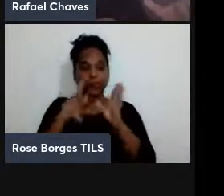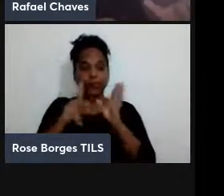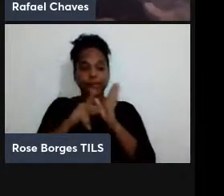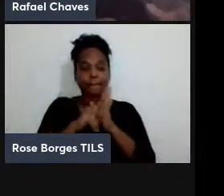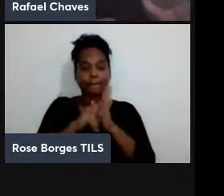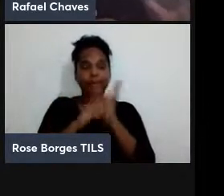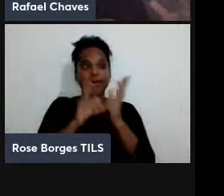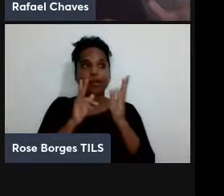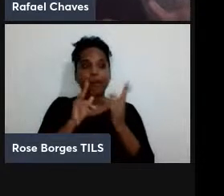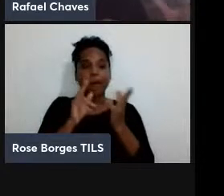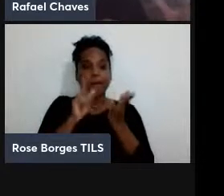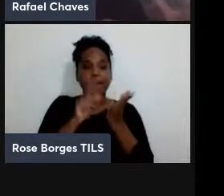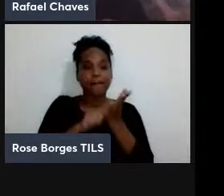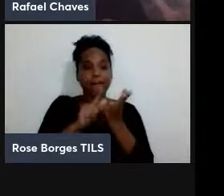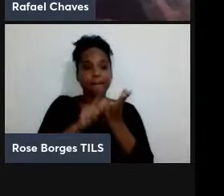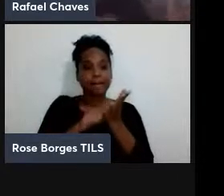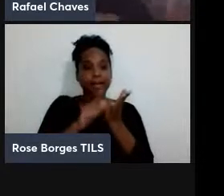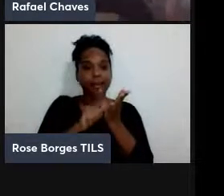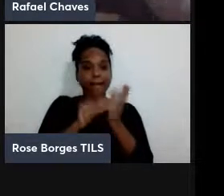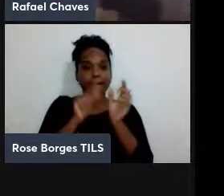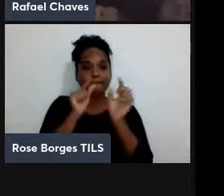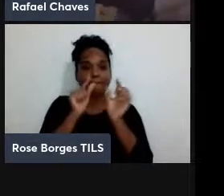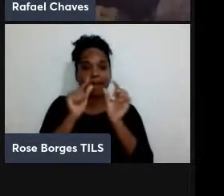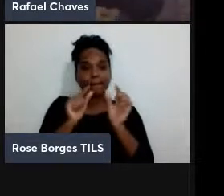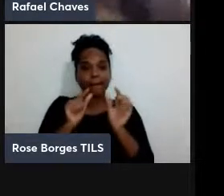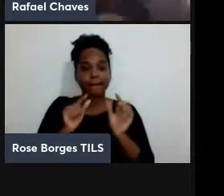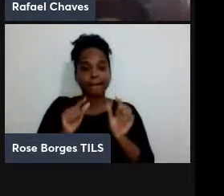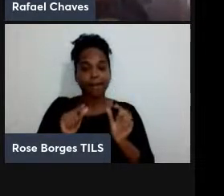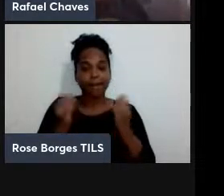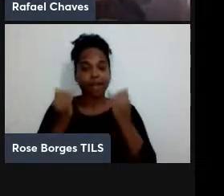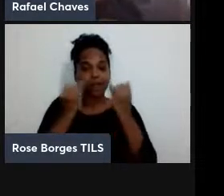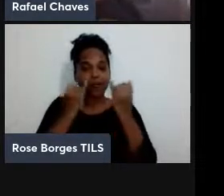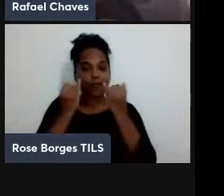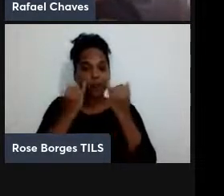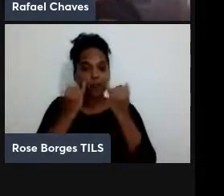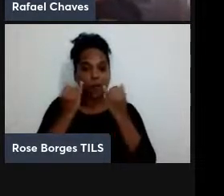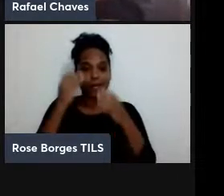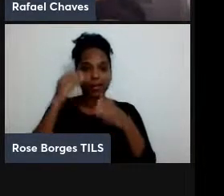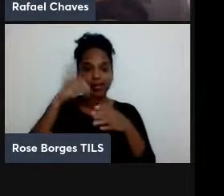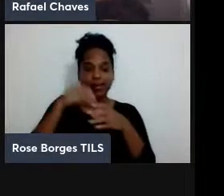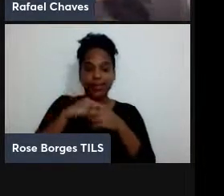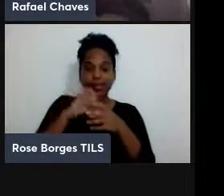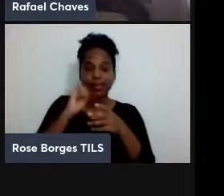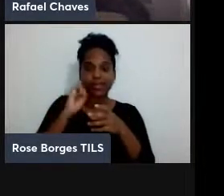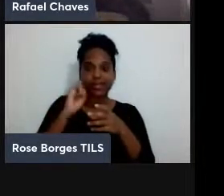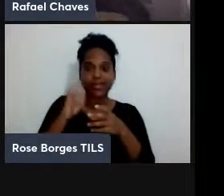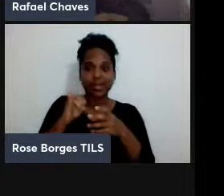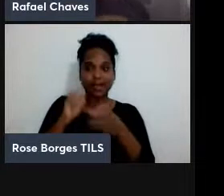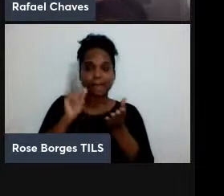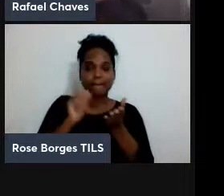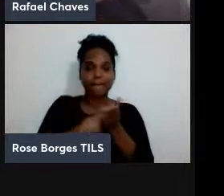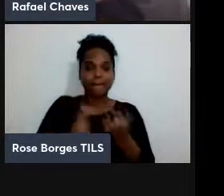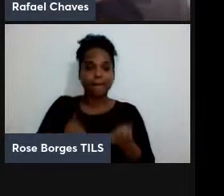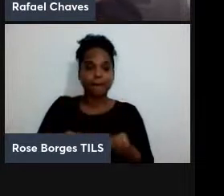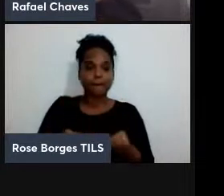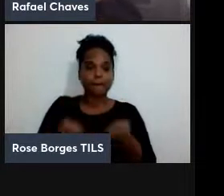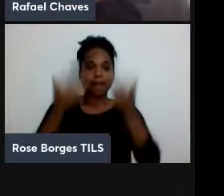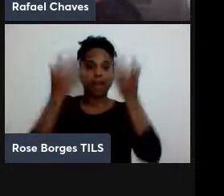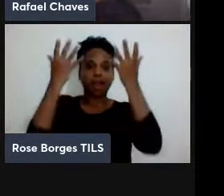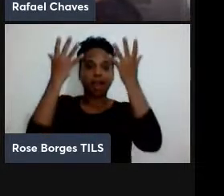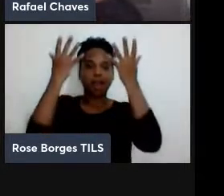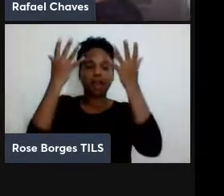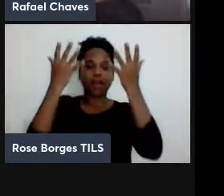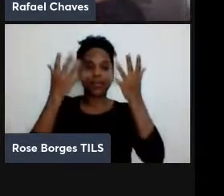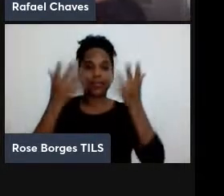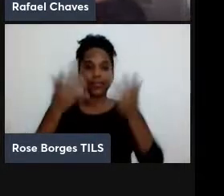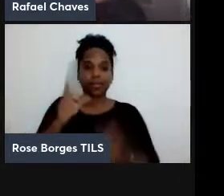a informação ela está contida ali mas eu jogasse esses pedacinhos de papel para cima e pegasse um deles aleatoriamente